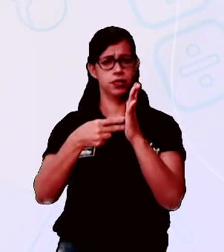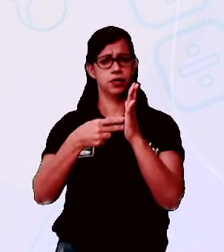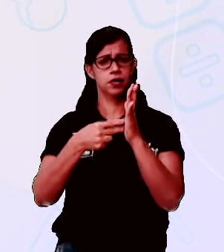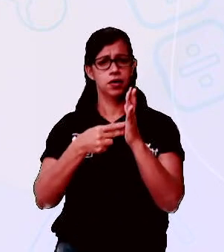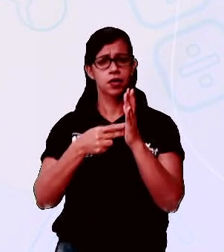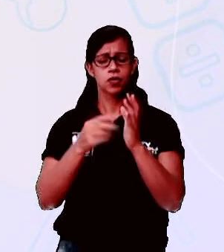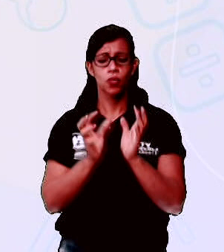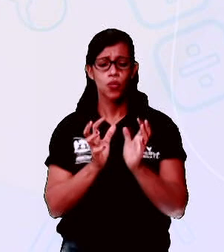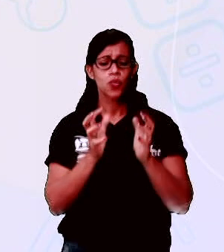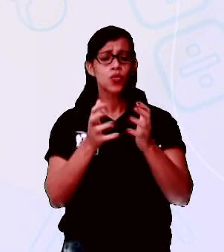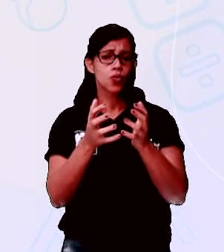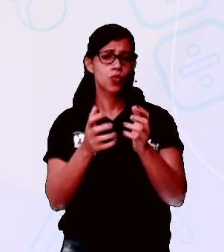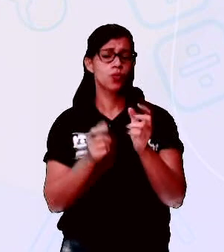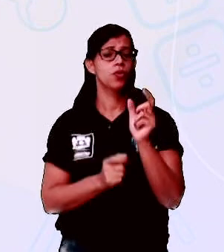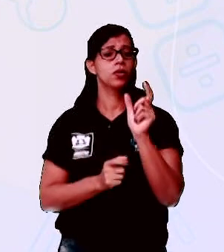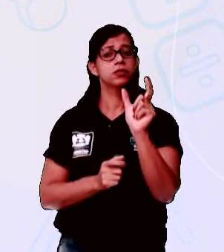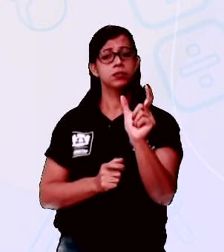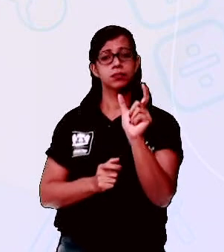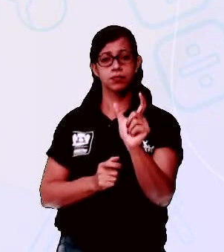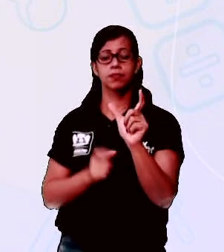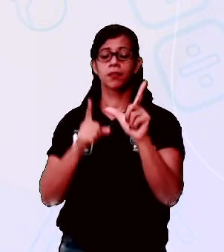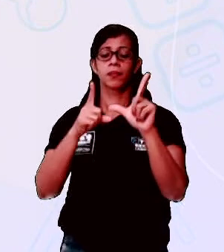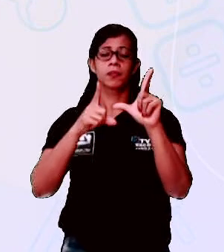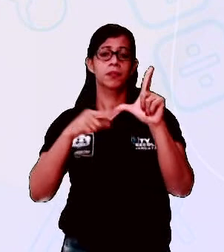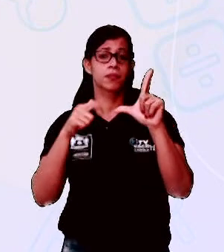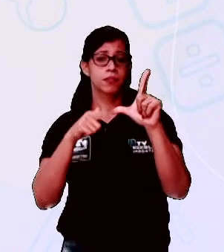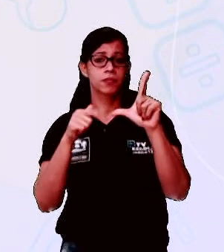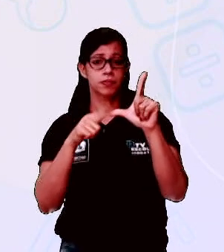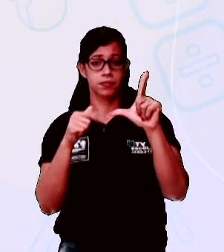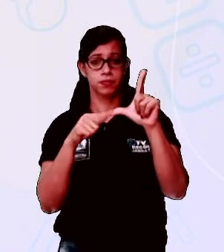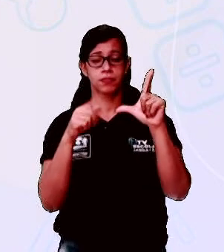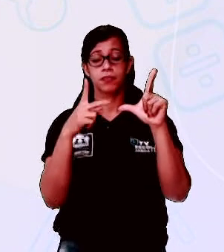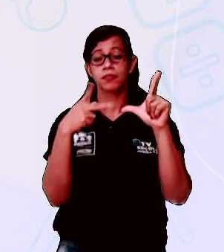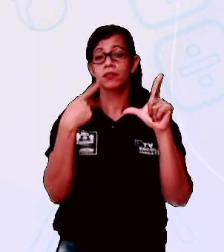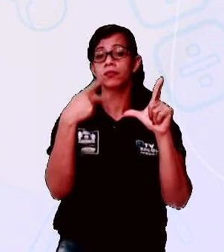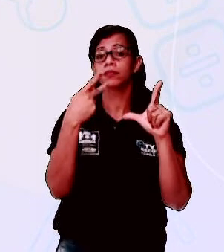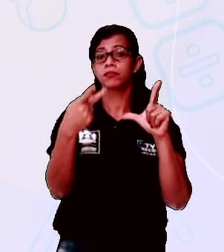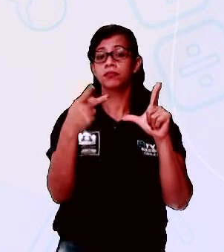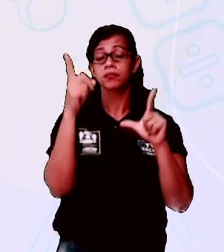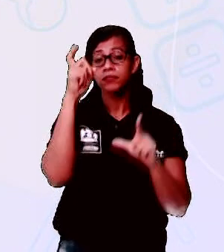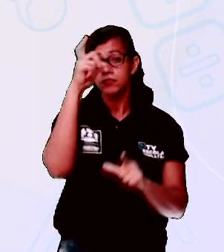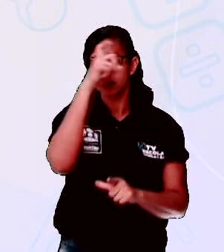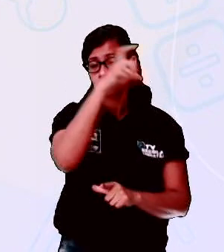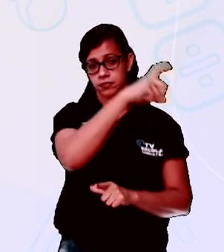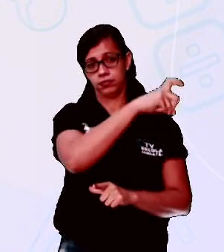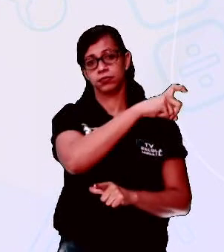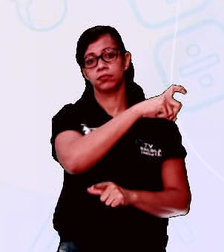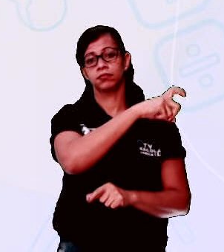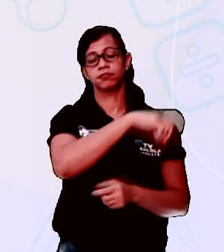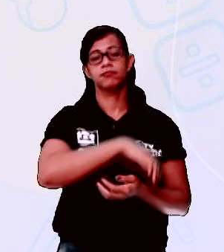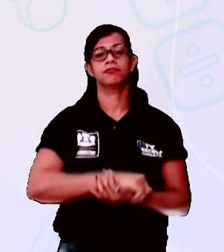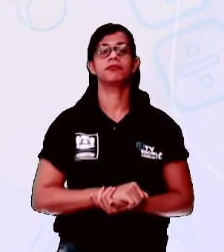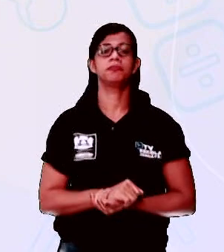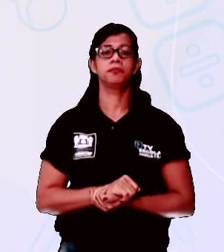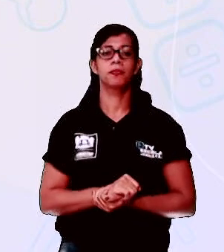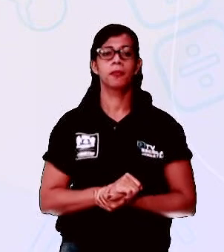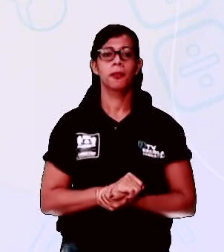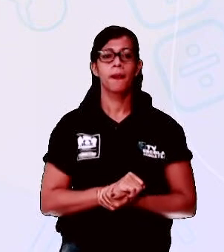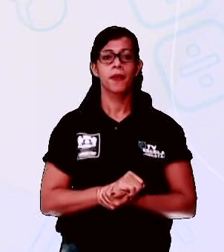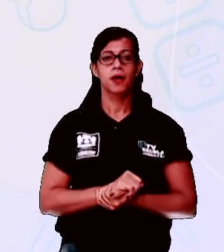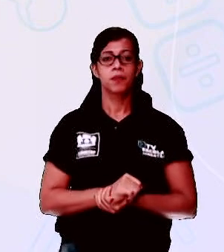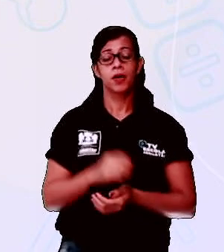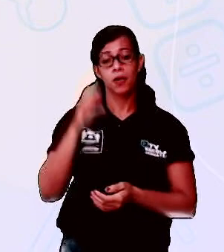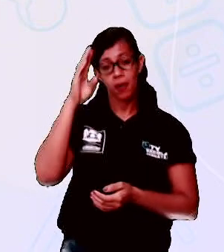formando uma frase que seja de difícil pronunciação. E a origem dos trava-línguas, a sua origem, é a cultura